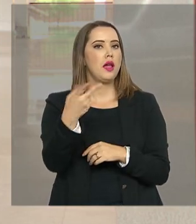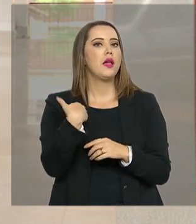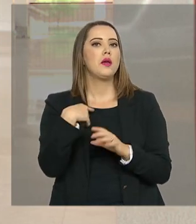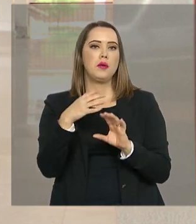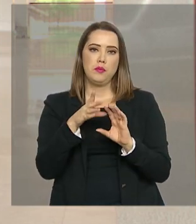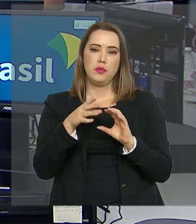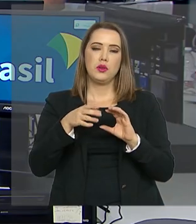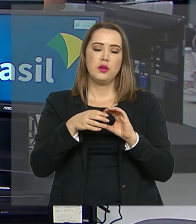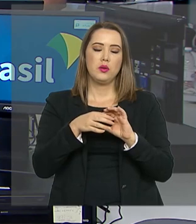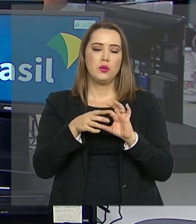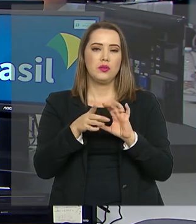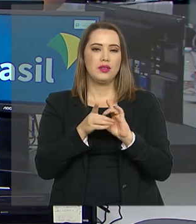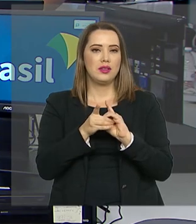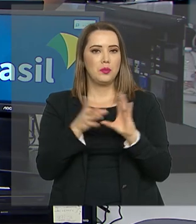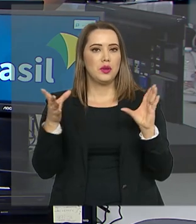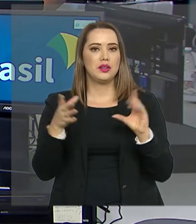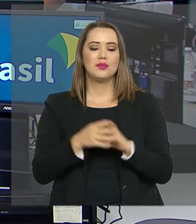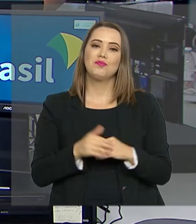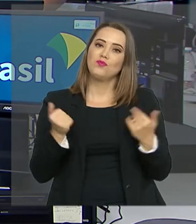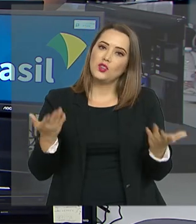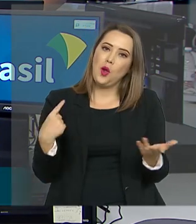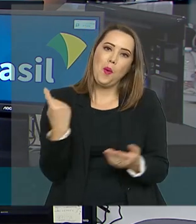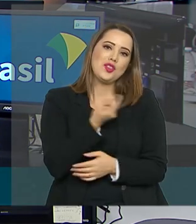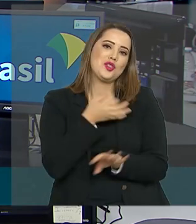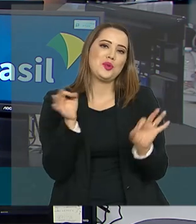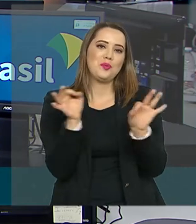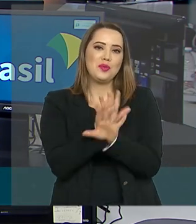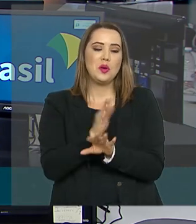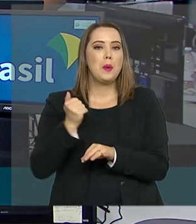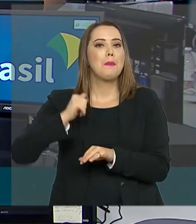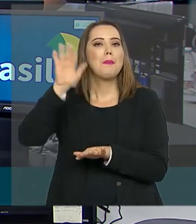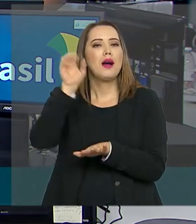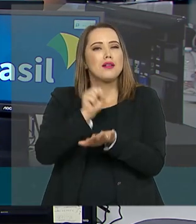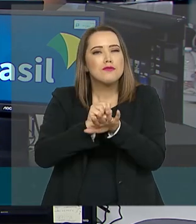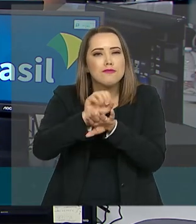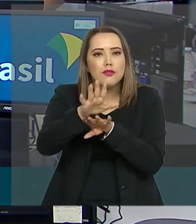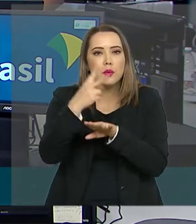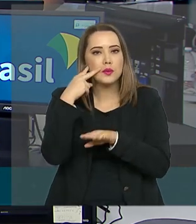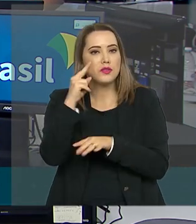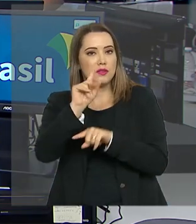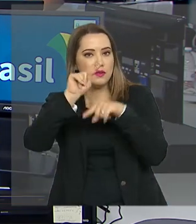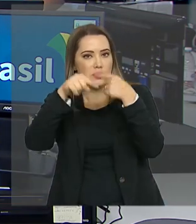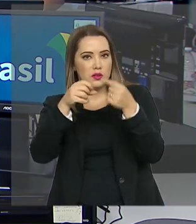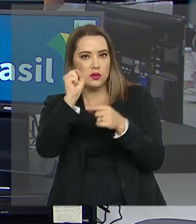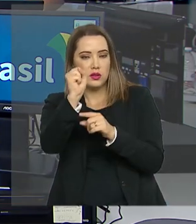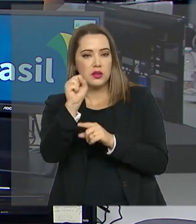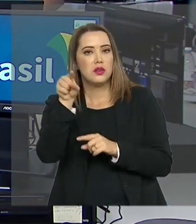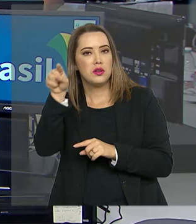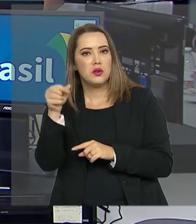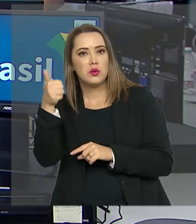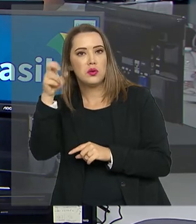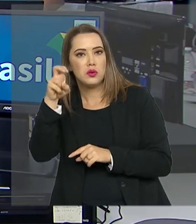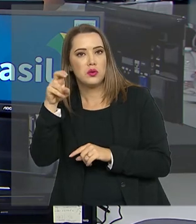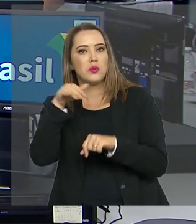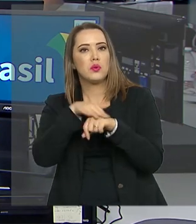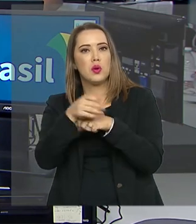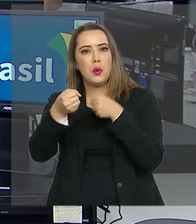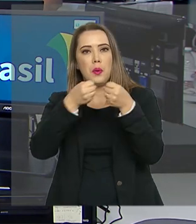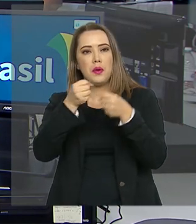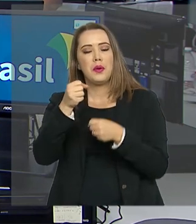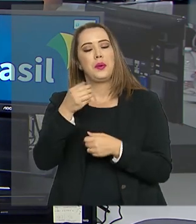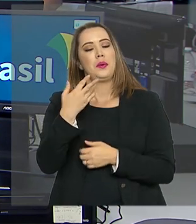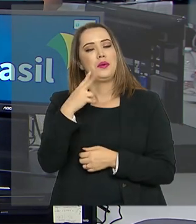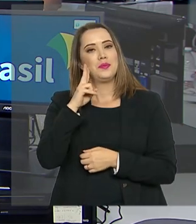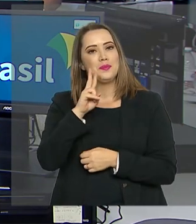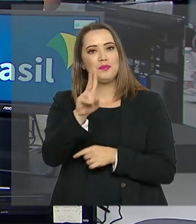democrático. É isso. E a gente fica por aqui. Mais notícias você tem logo mais às 8h15 da noite no Repórter